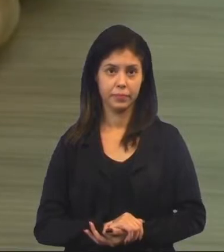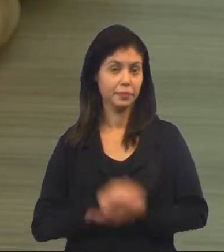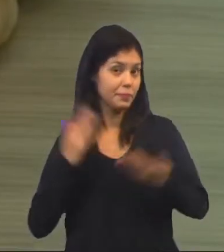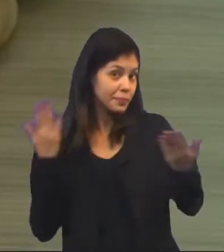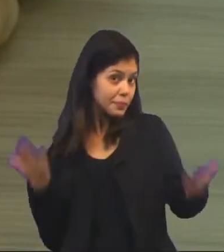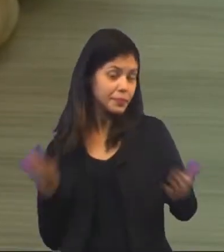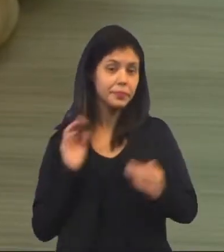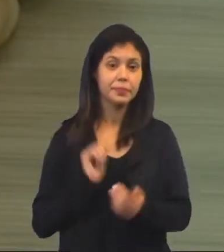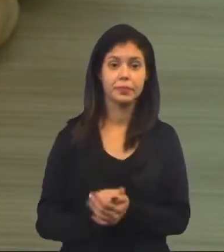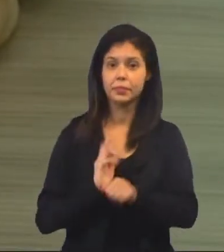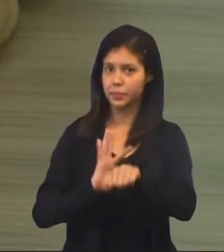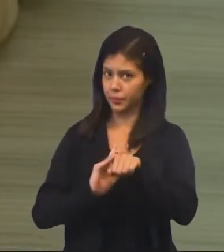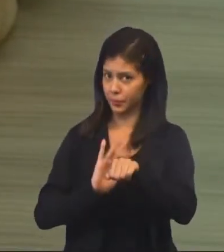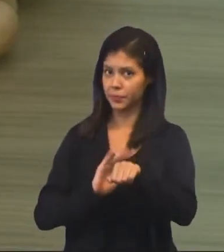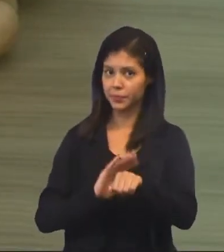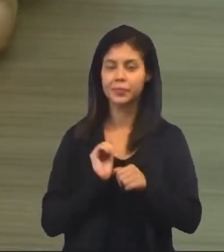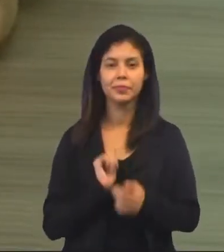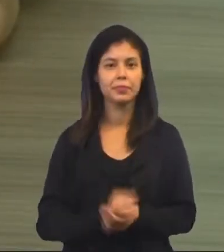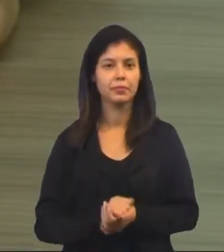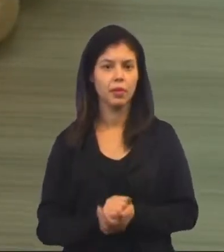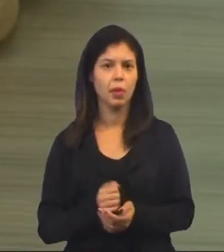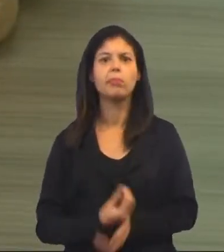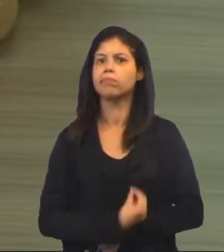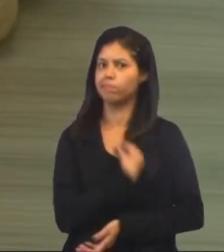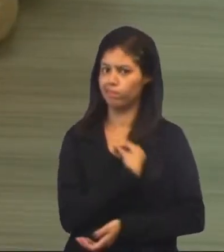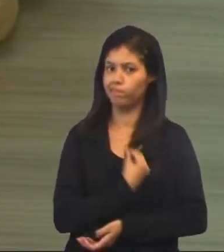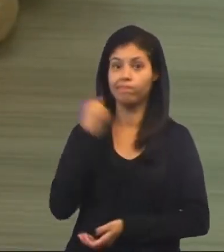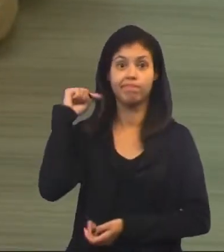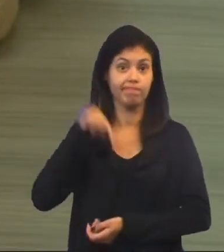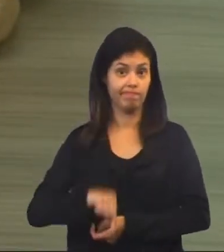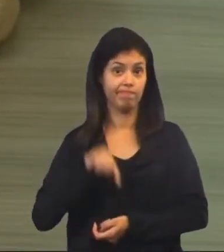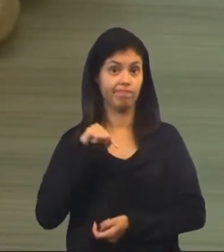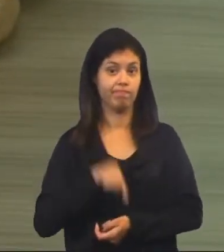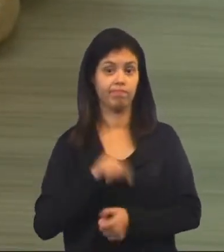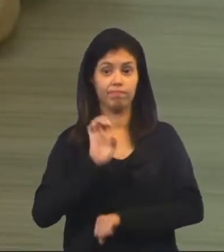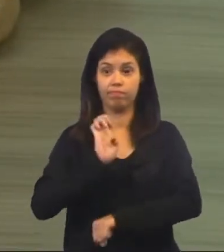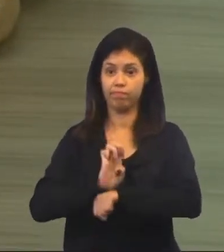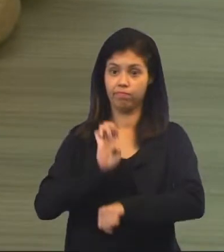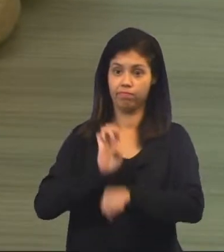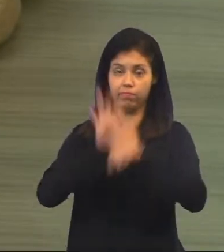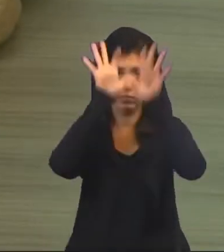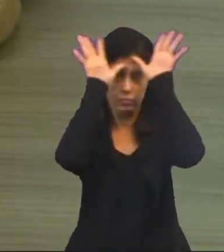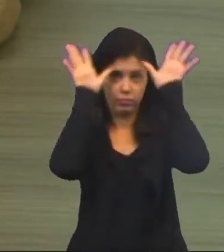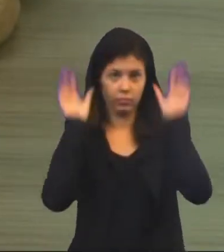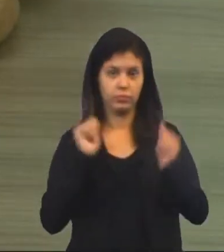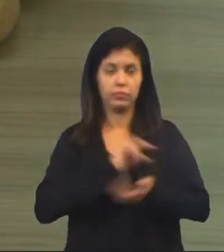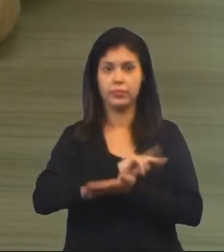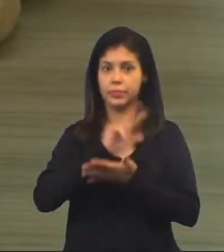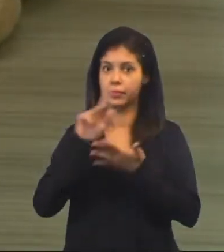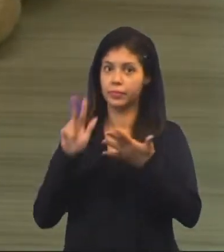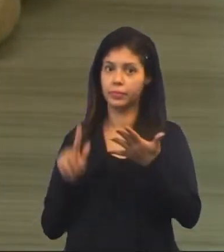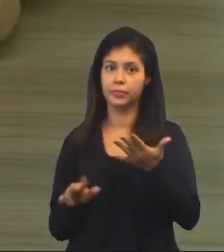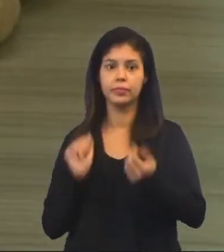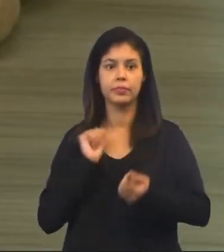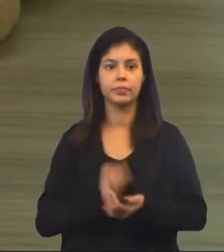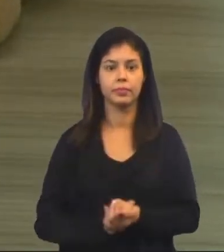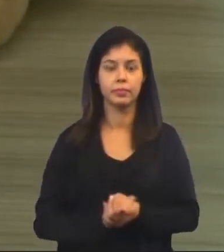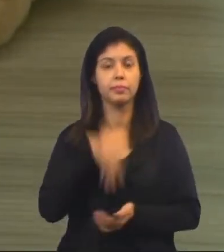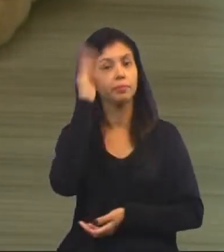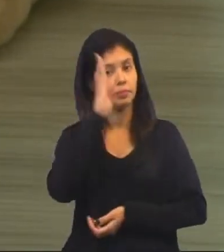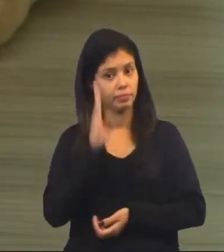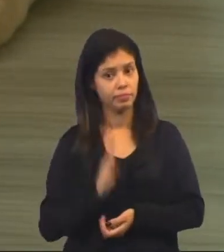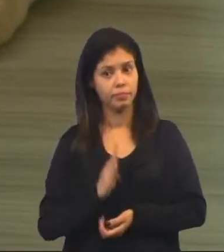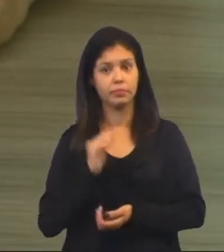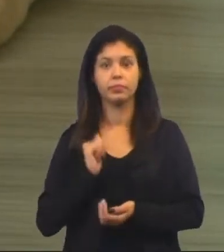Então, esta doença, ela está muito presente aqui no nosso estado, na nossa cidade e em vários estados do